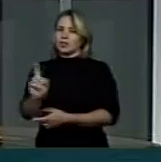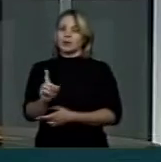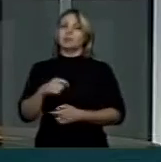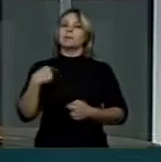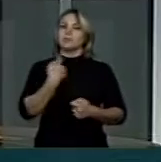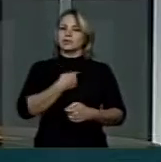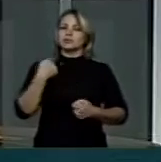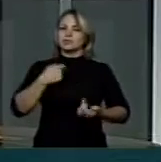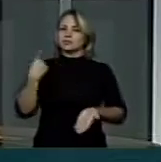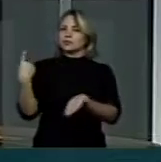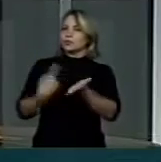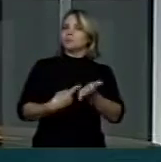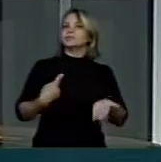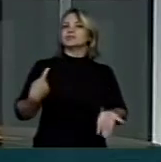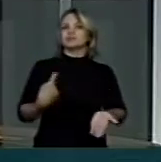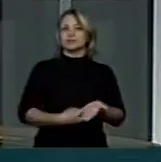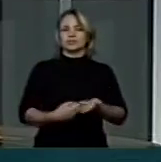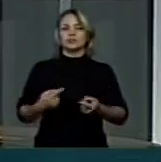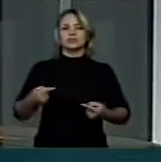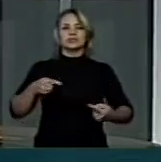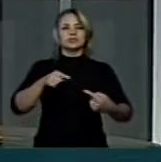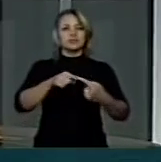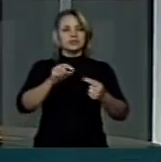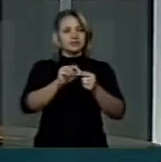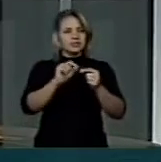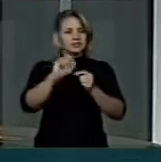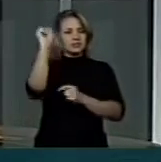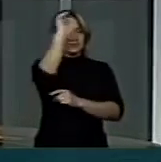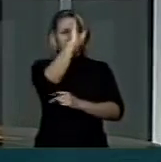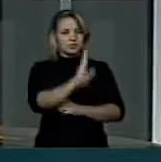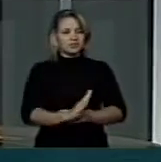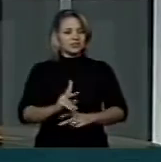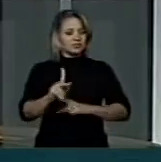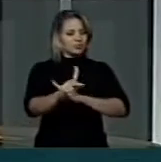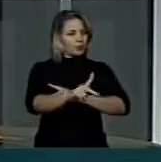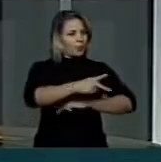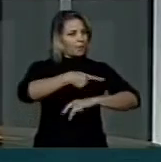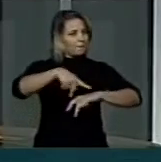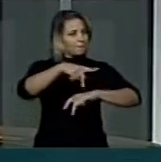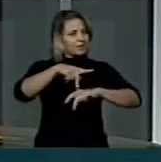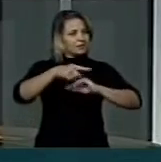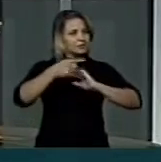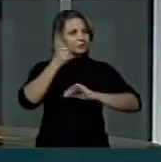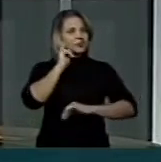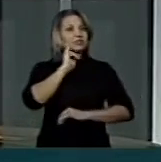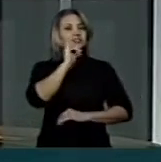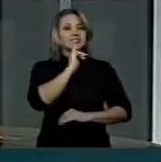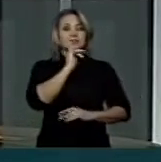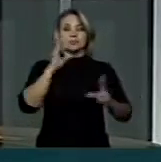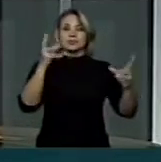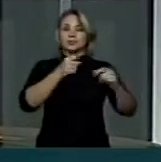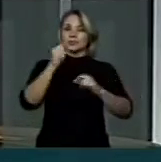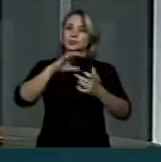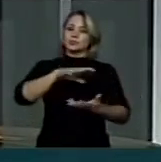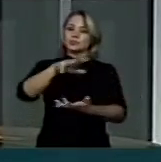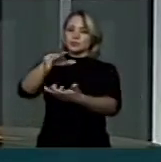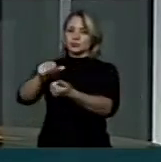com os objetivos de fazer com que o Brasil seja uma nação modelo para o mundo. Seria isso, presidenta. Obrigado.